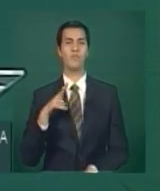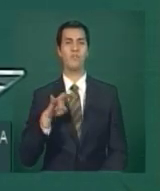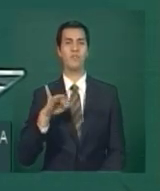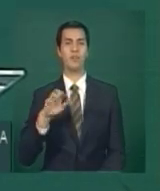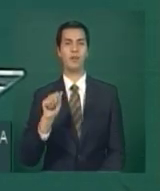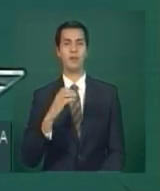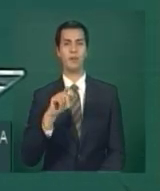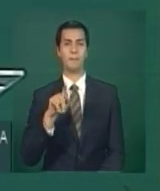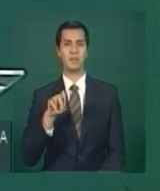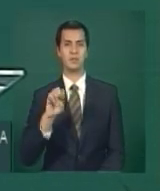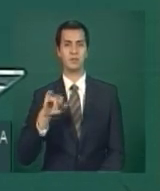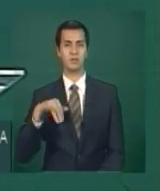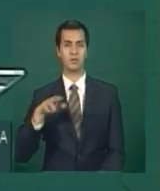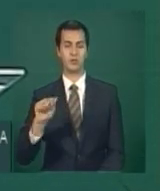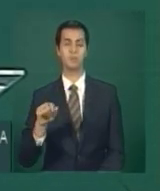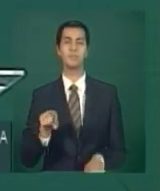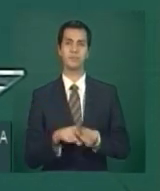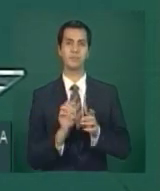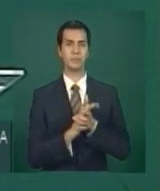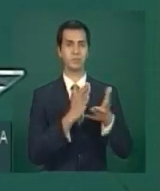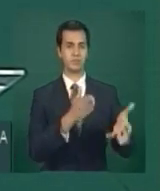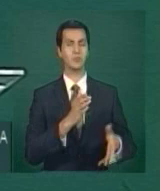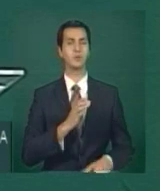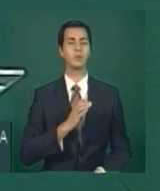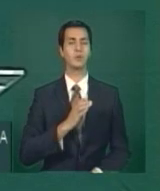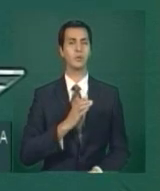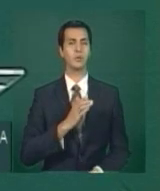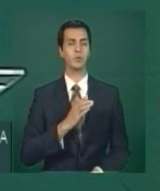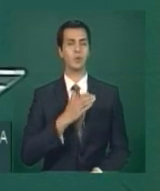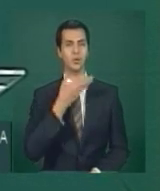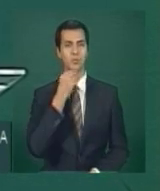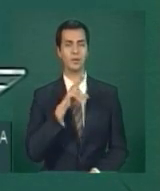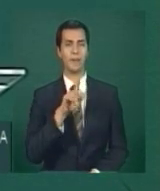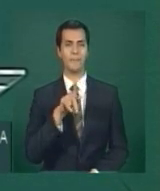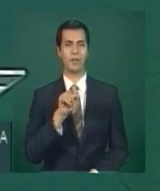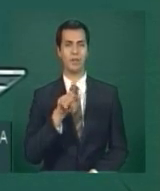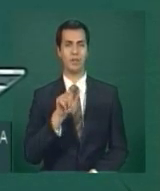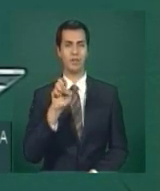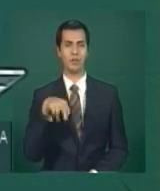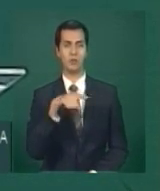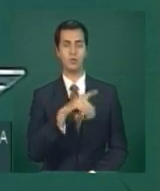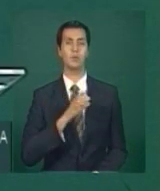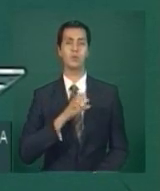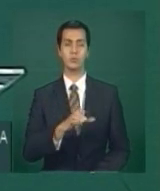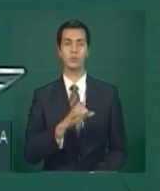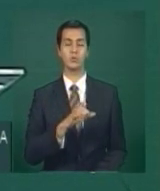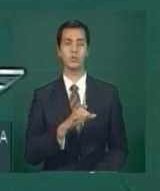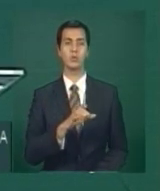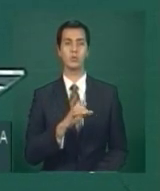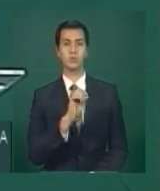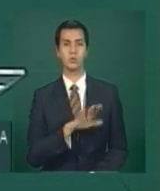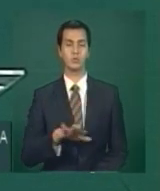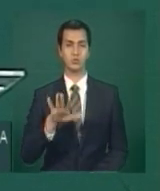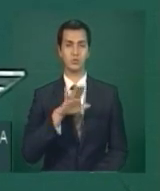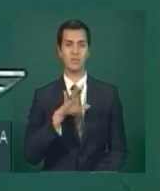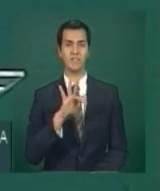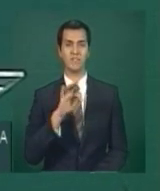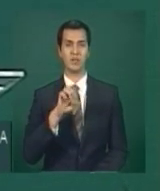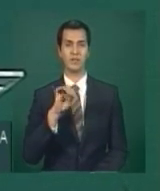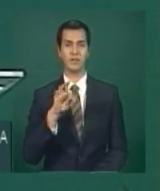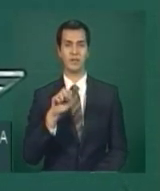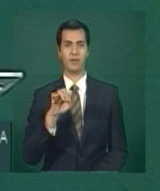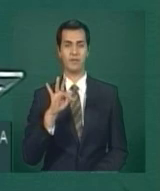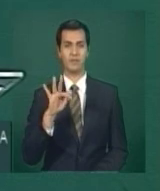Balen, coordenador estadual da Federação de Trabalhadores da Agricultura Familiar, FETRAF.